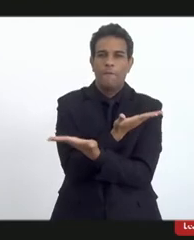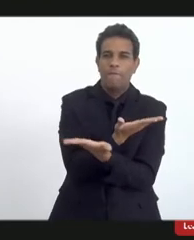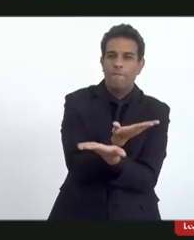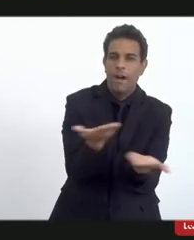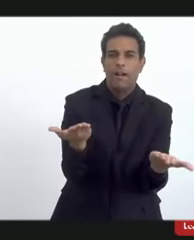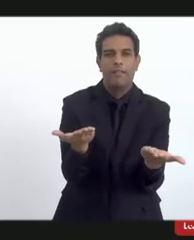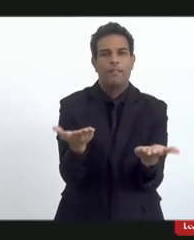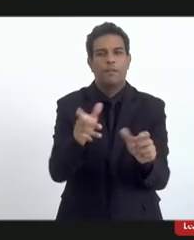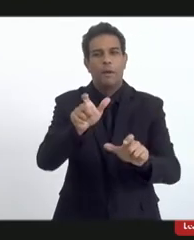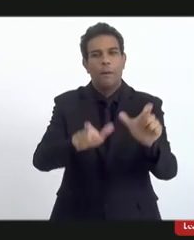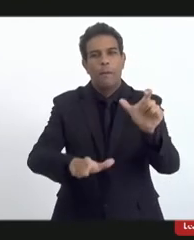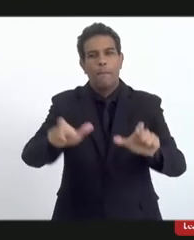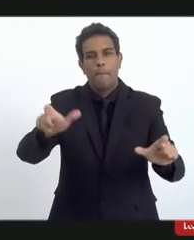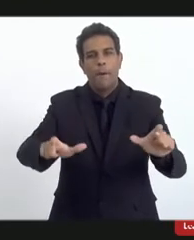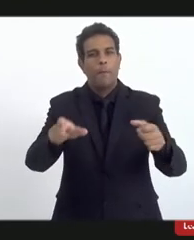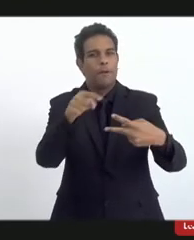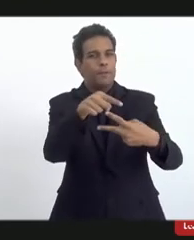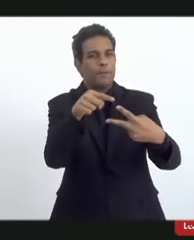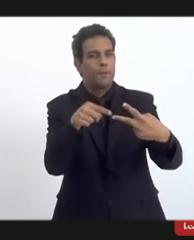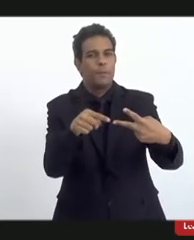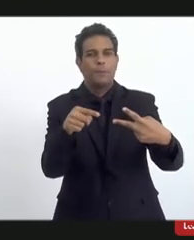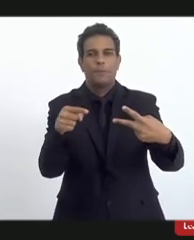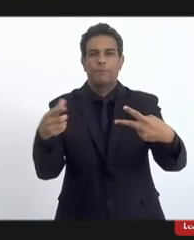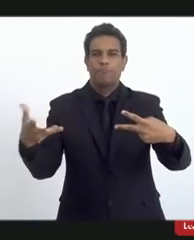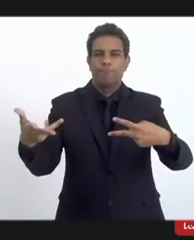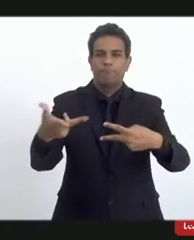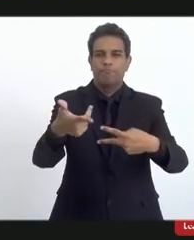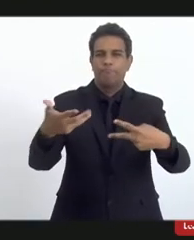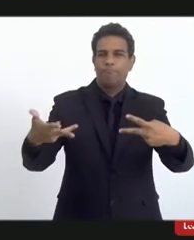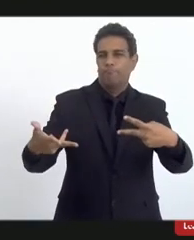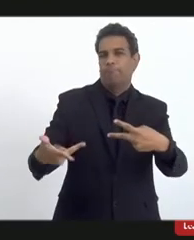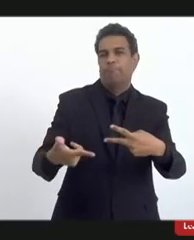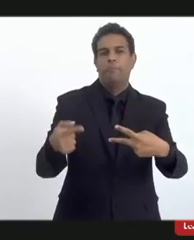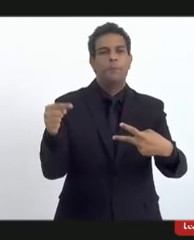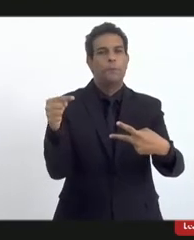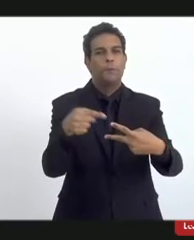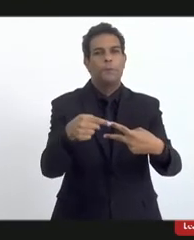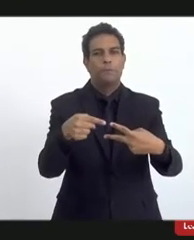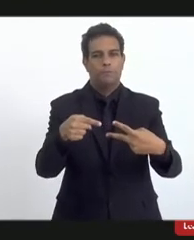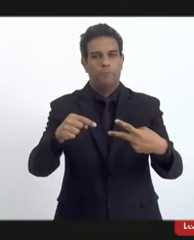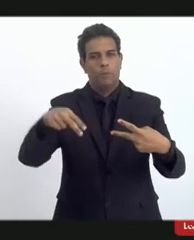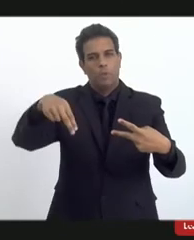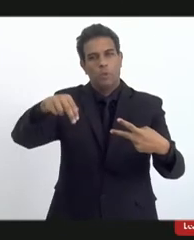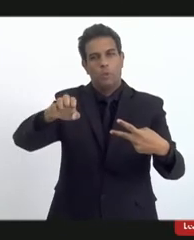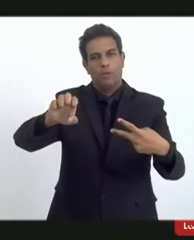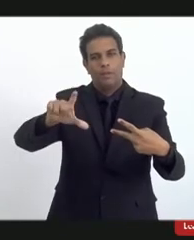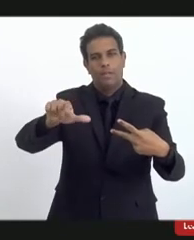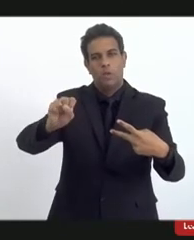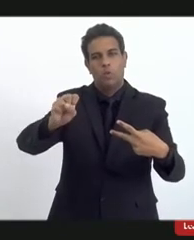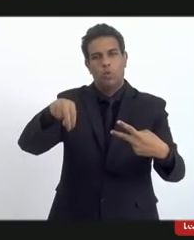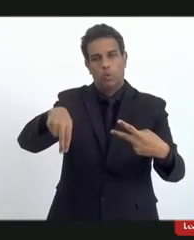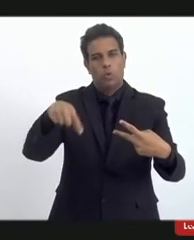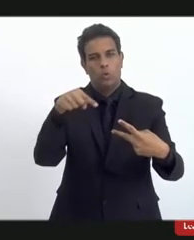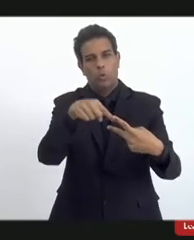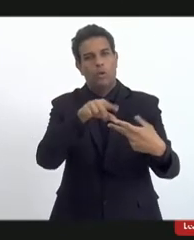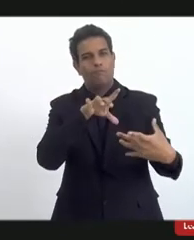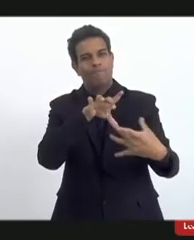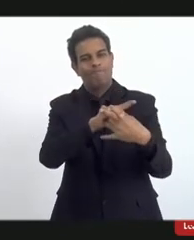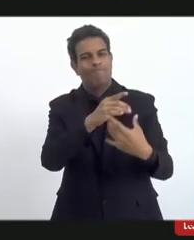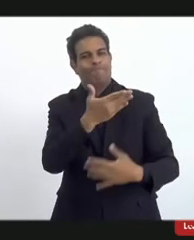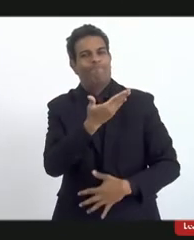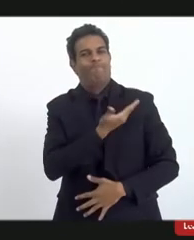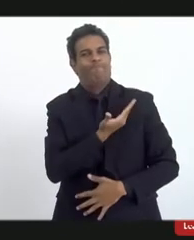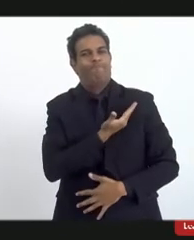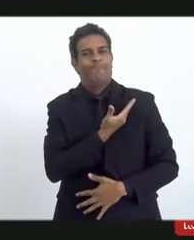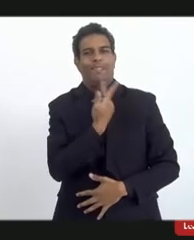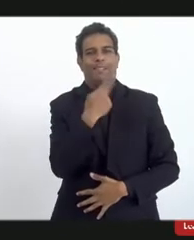duas pessoas, em princípio, que é o Diácono Nelson, de quem eu sou um fã de